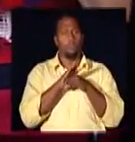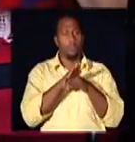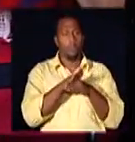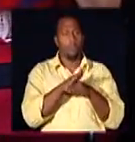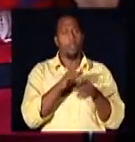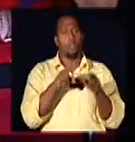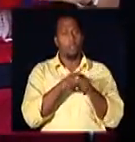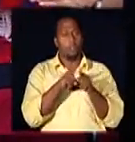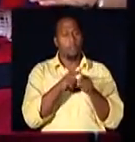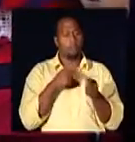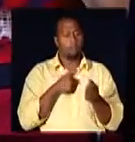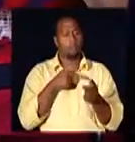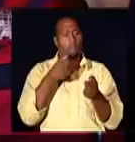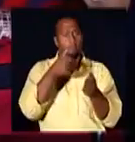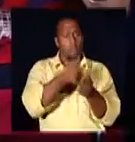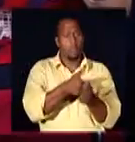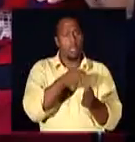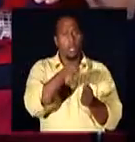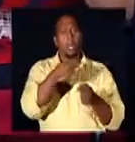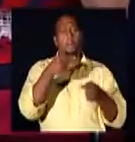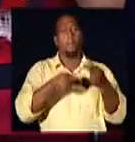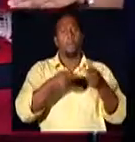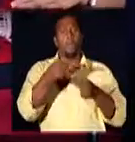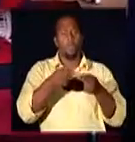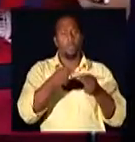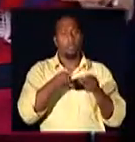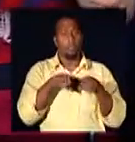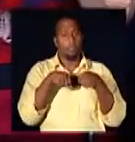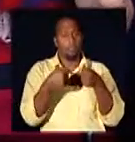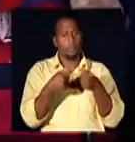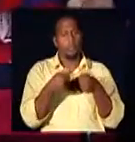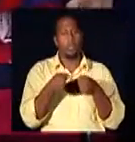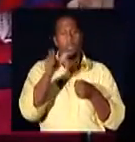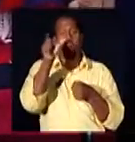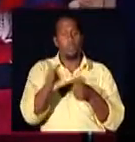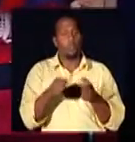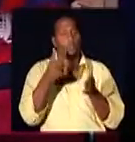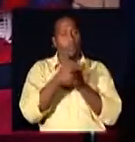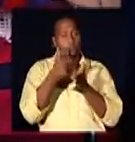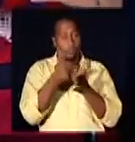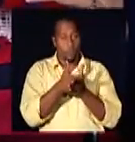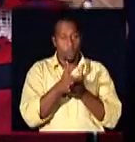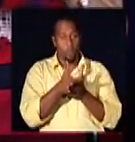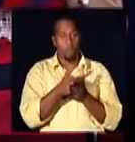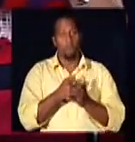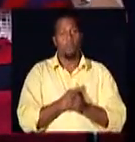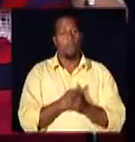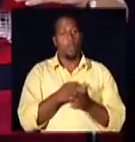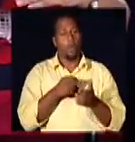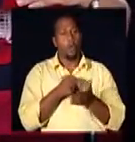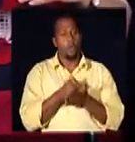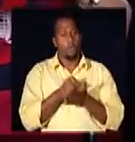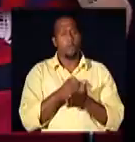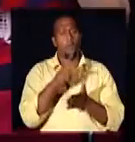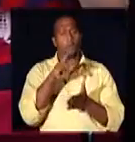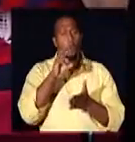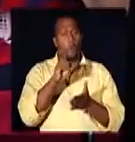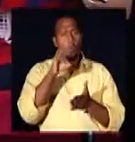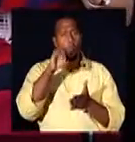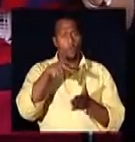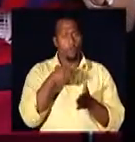e executar uma política estadual de proteção e defesa do consumidor. Eles devem